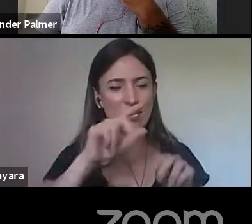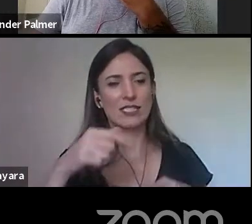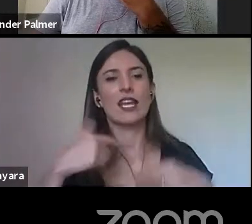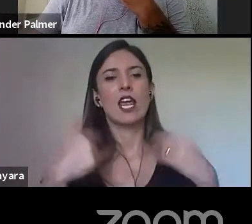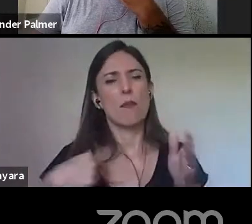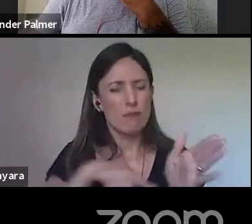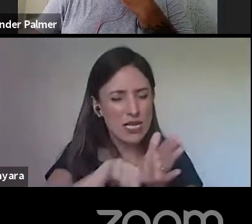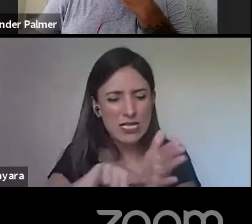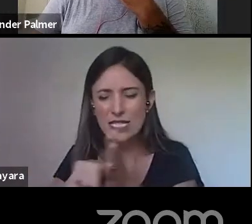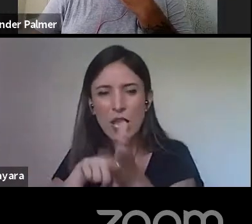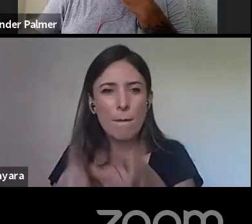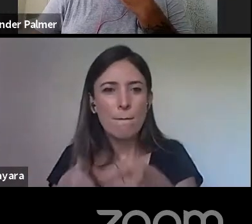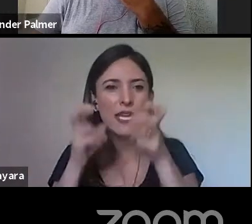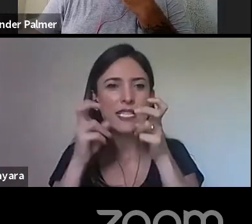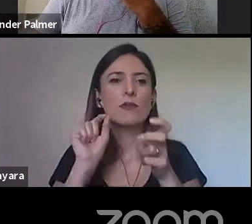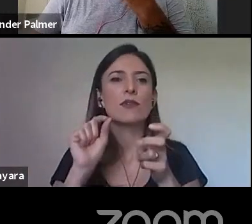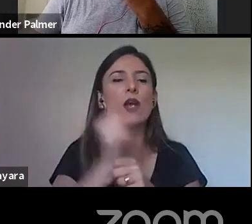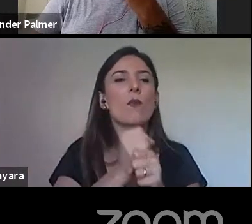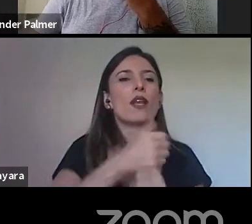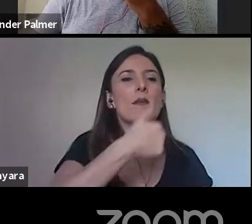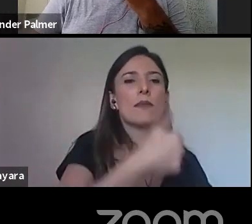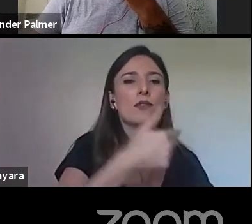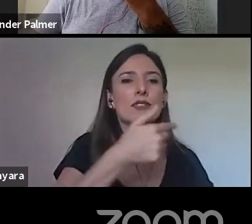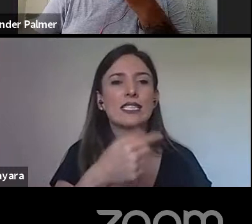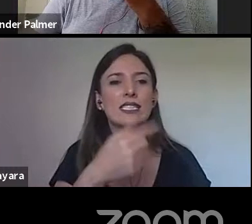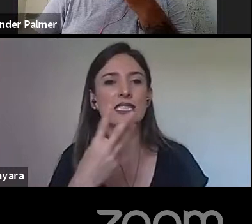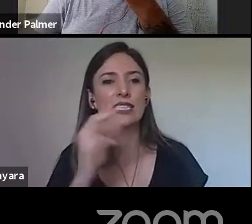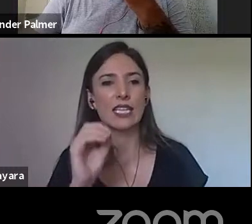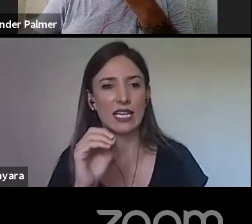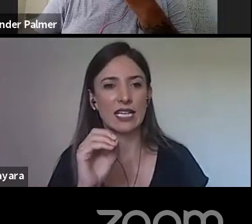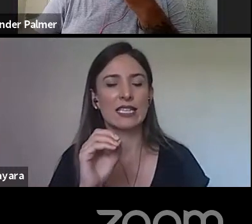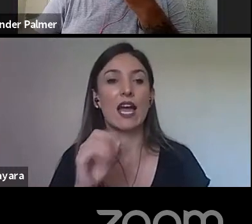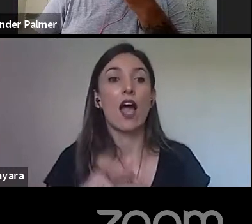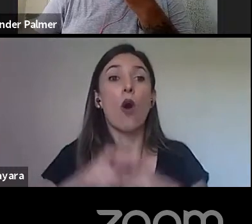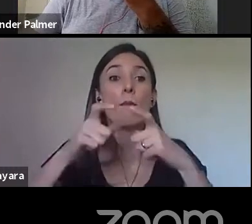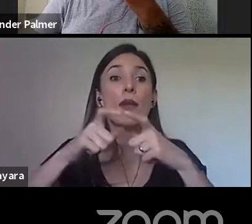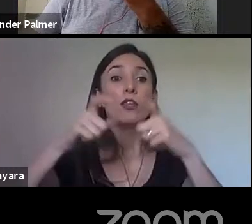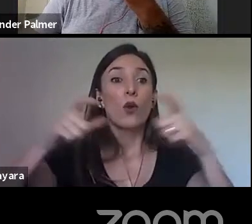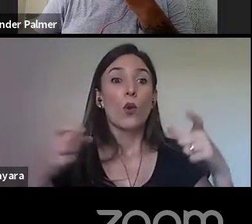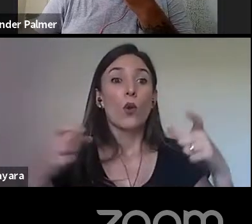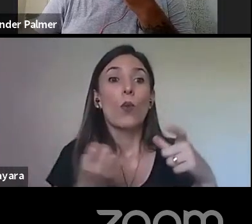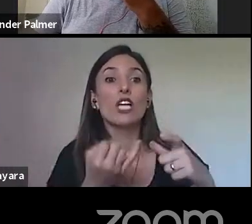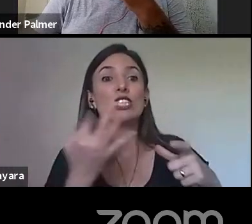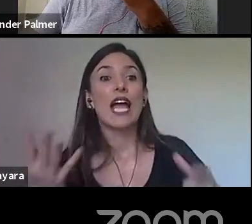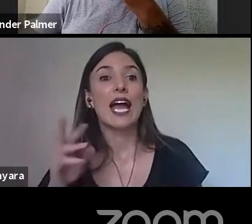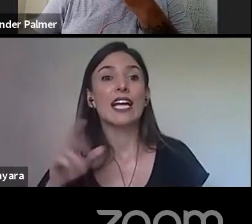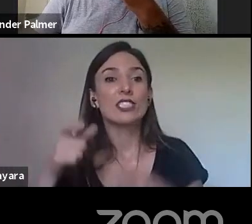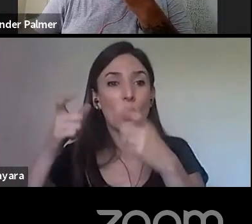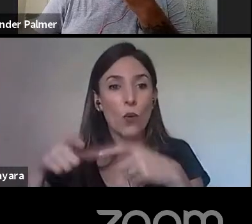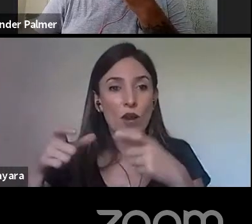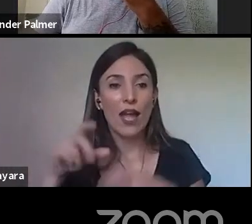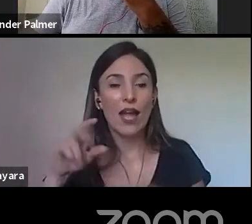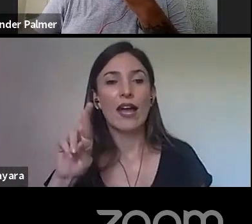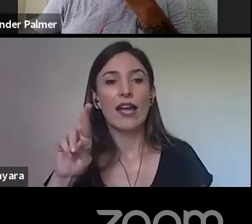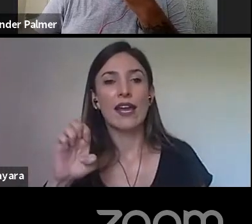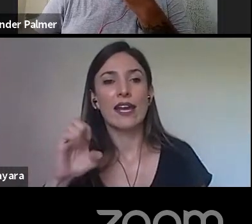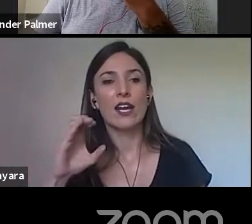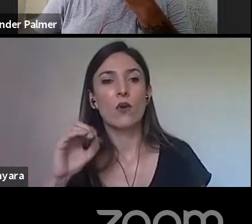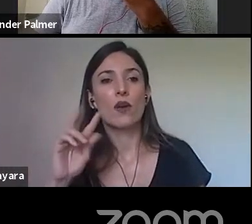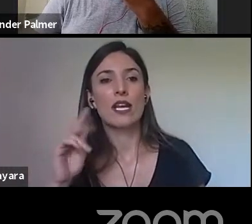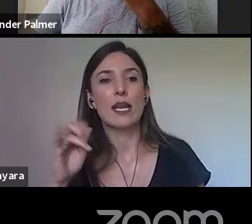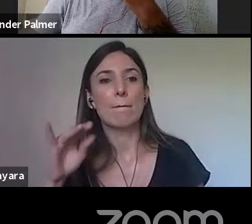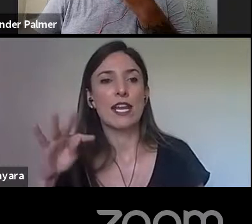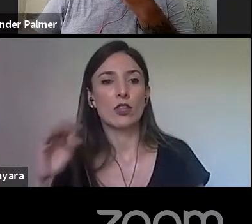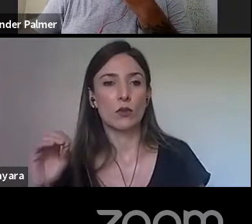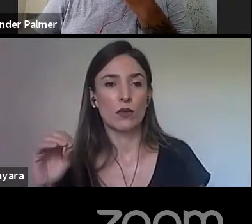a partir de 1730 nesse número de recolhimentos, que a partir de 1730 as mulheres não podiam